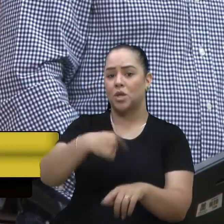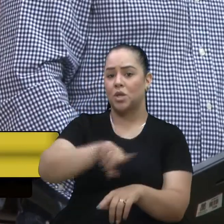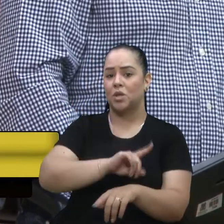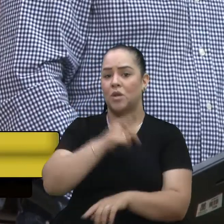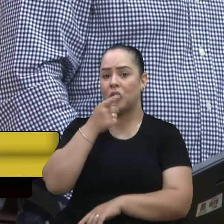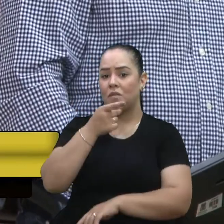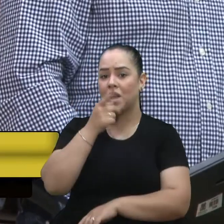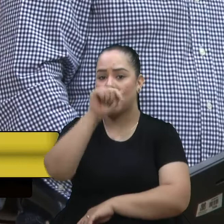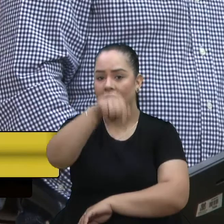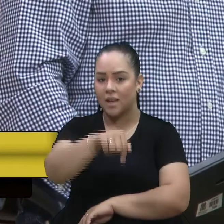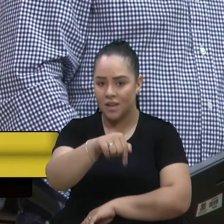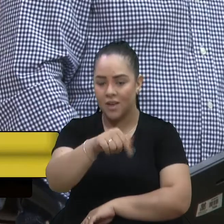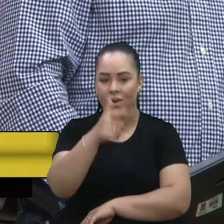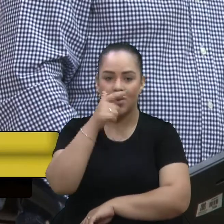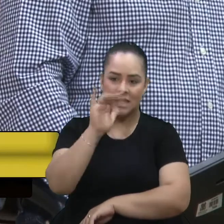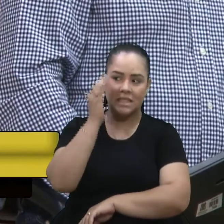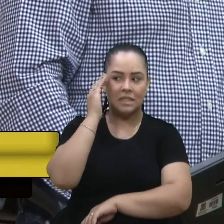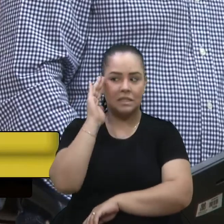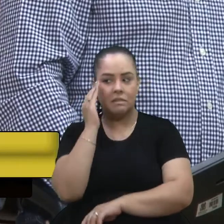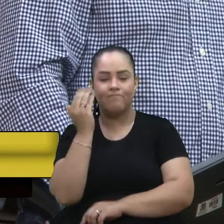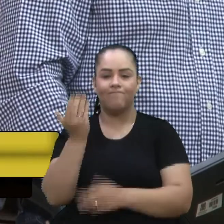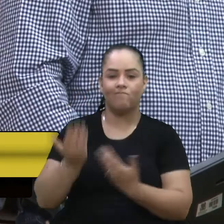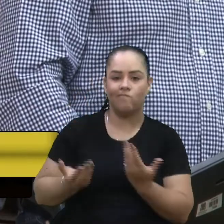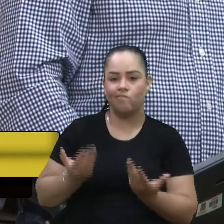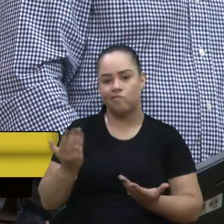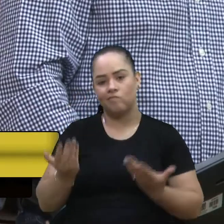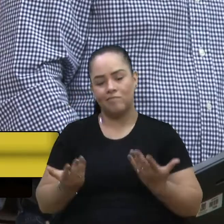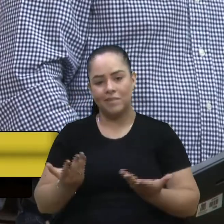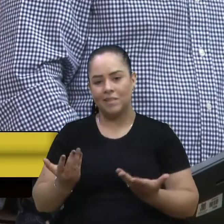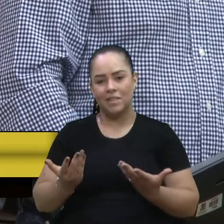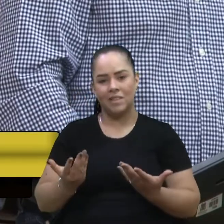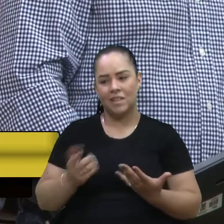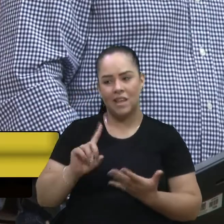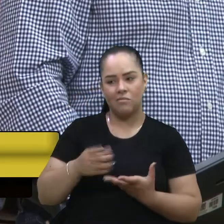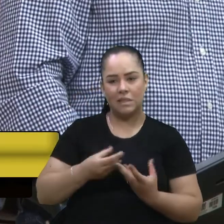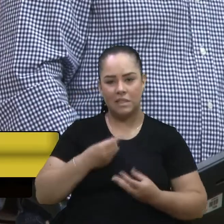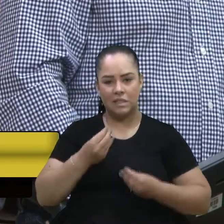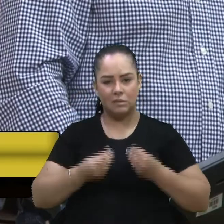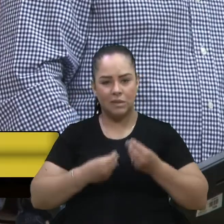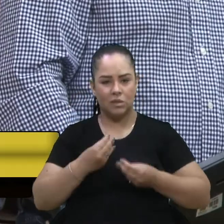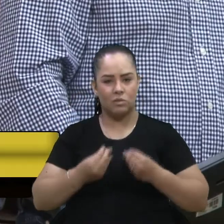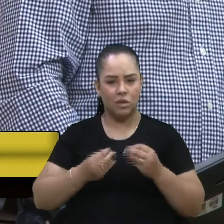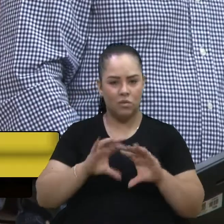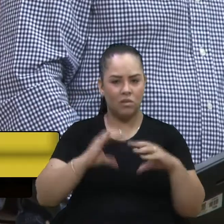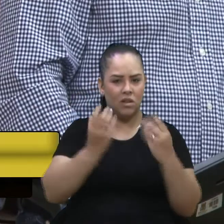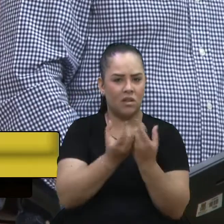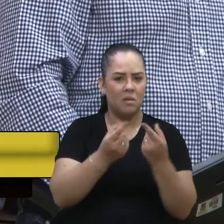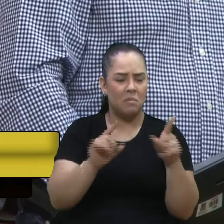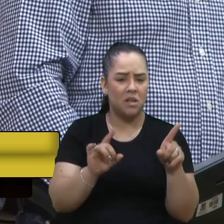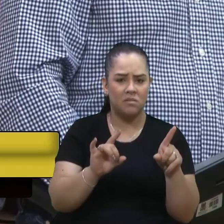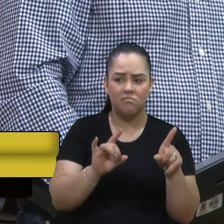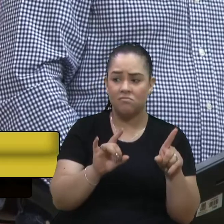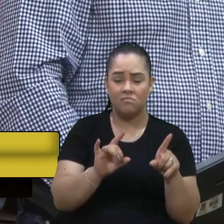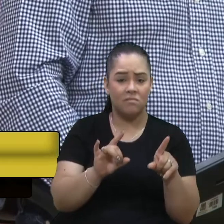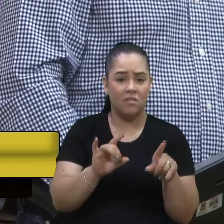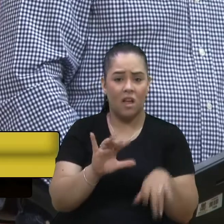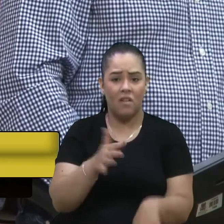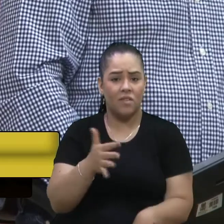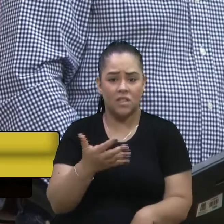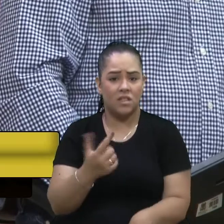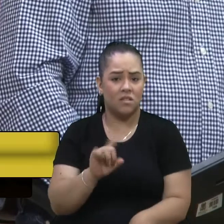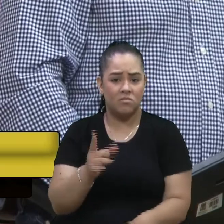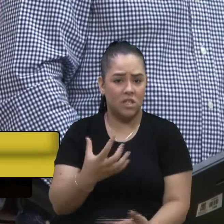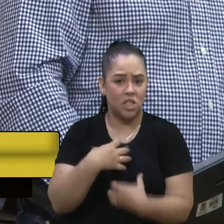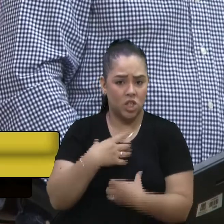gente dá a entender quem sabe que isso seja o sentimento da comunidade e aí a comunidade não se sente por exemplo quando a gente está